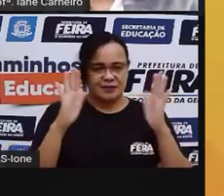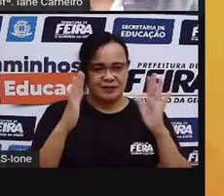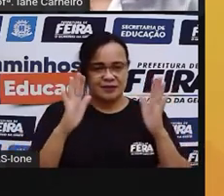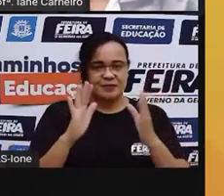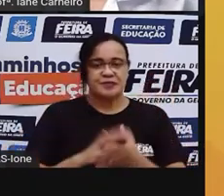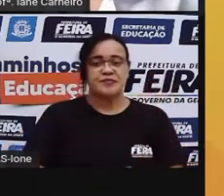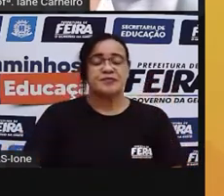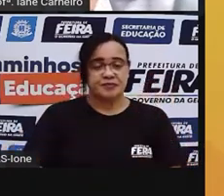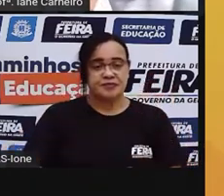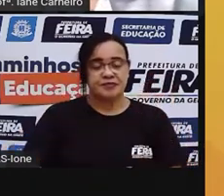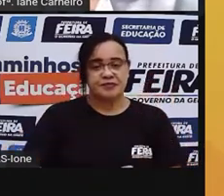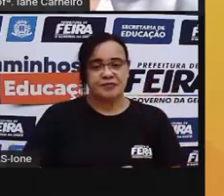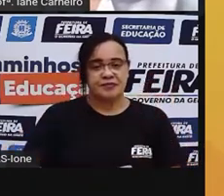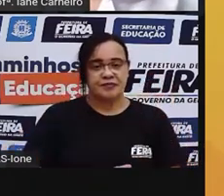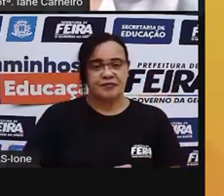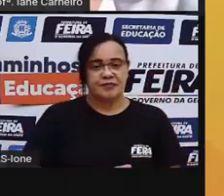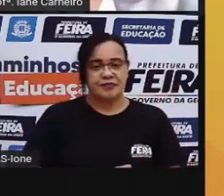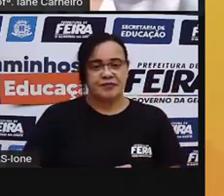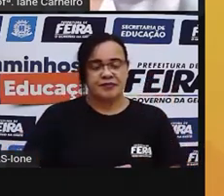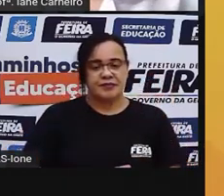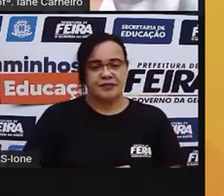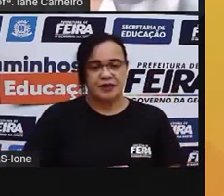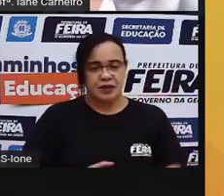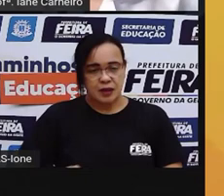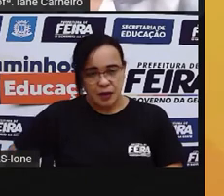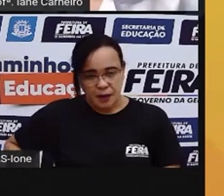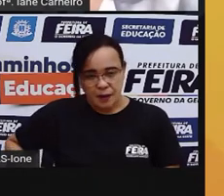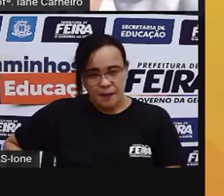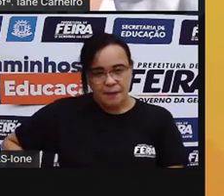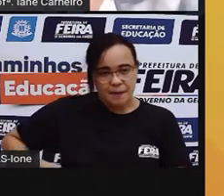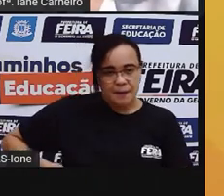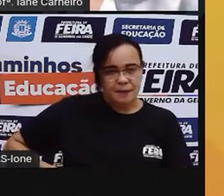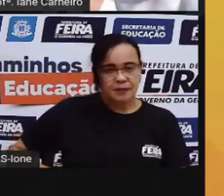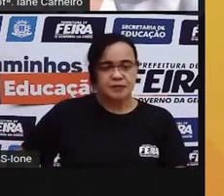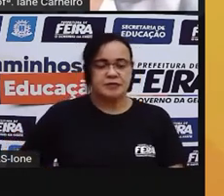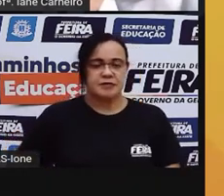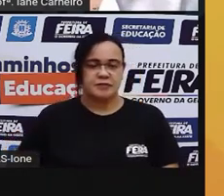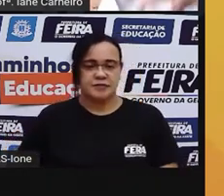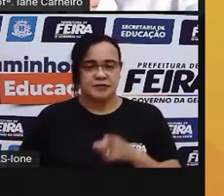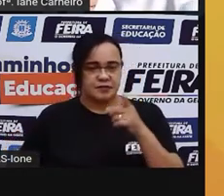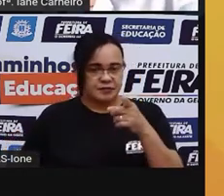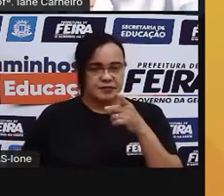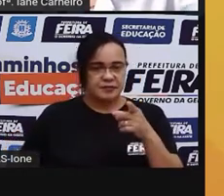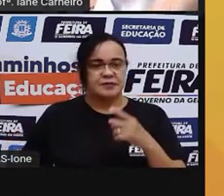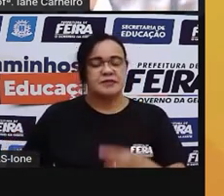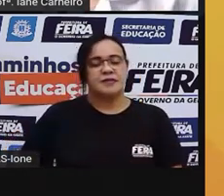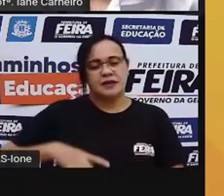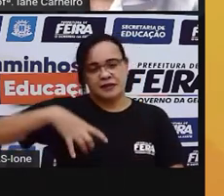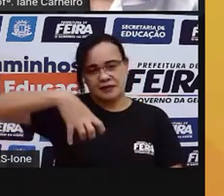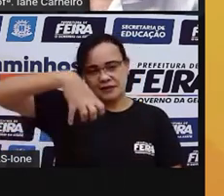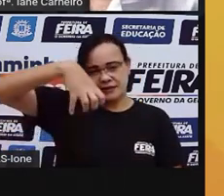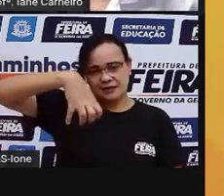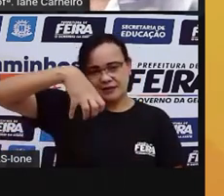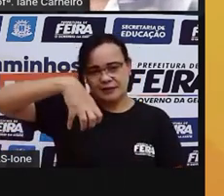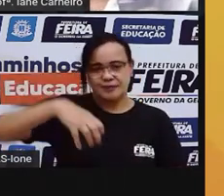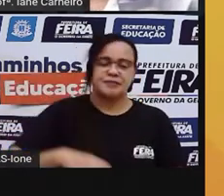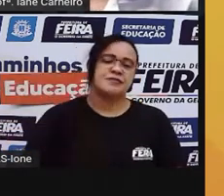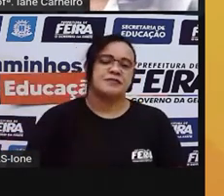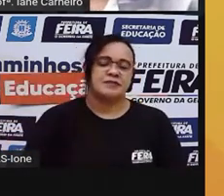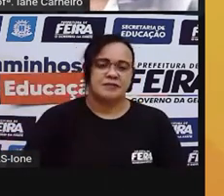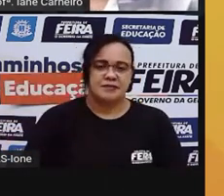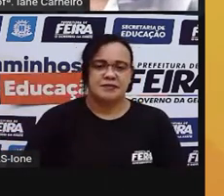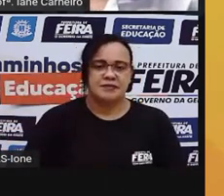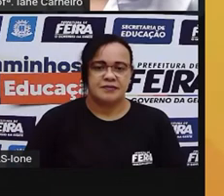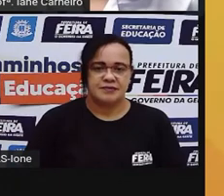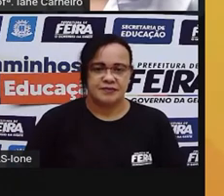sinuca, né? Vamos ver onde é que está a bola de sinuca. Bola de boliche. Essa aqui tem os três furinhos. Deixa eu procurar.